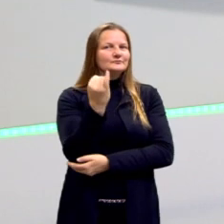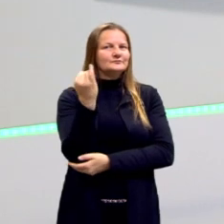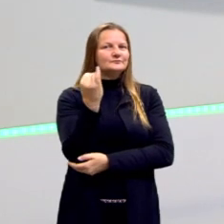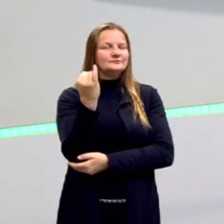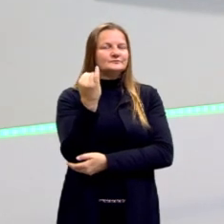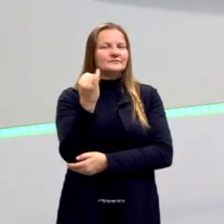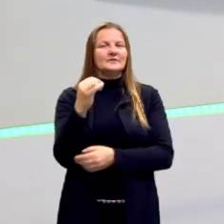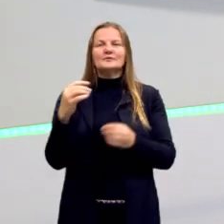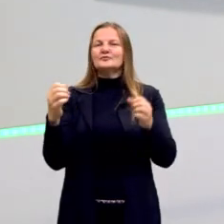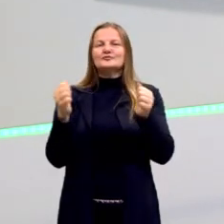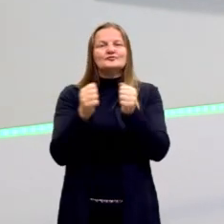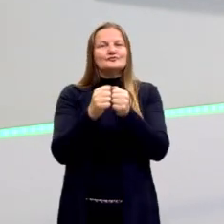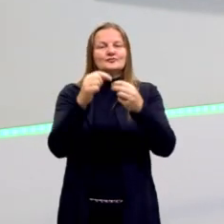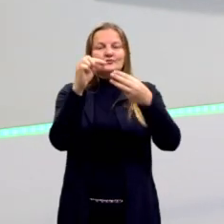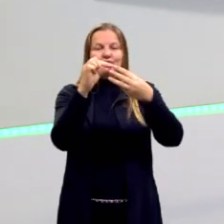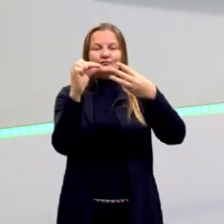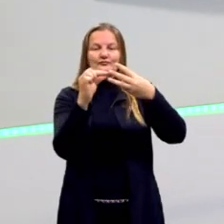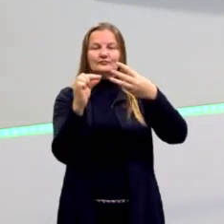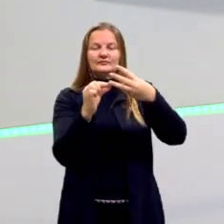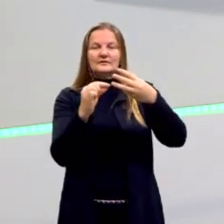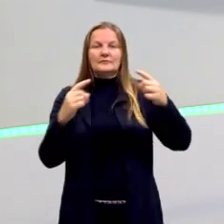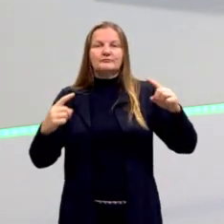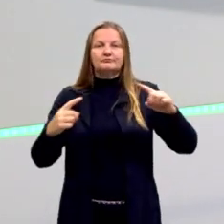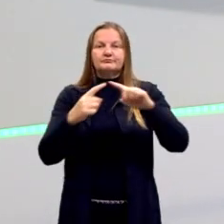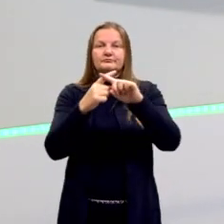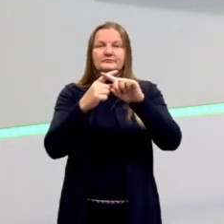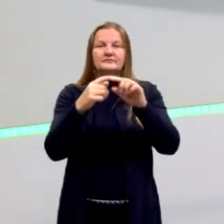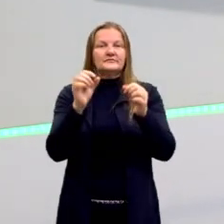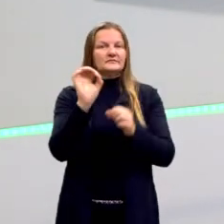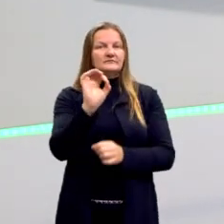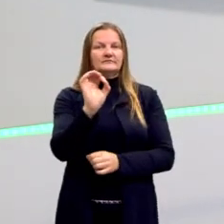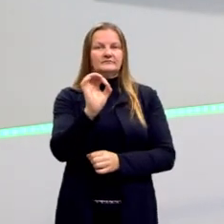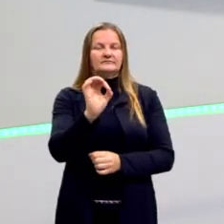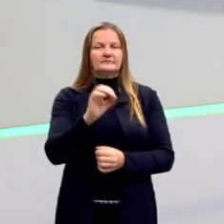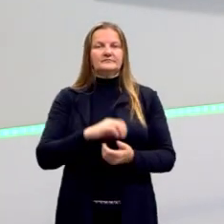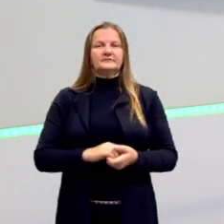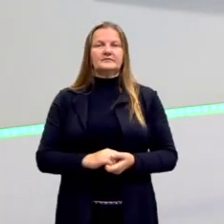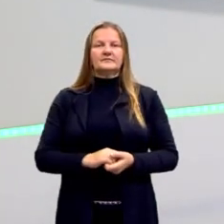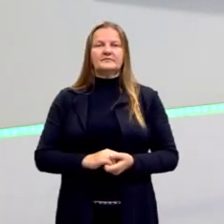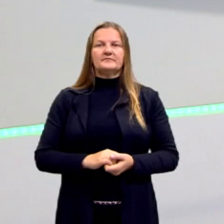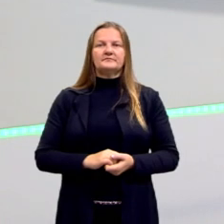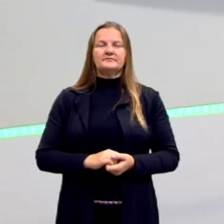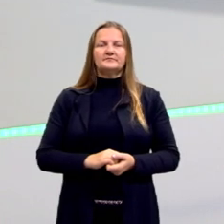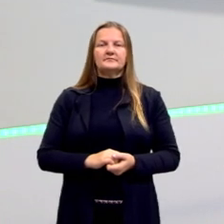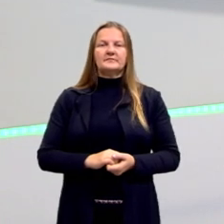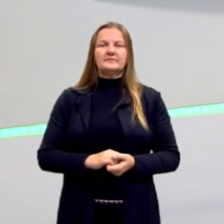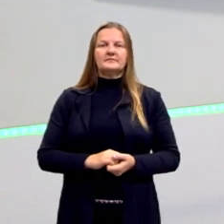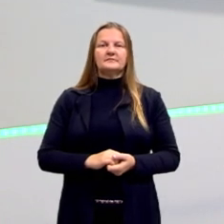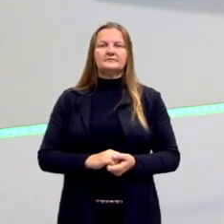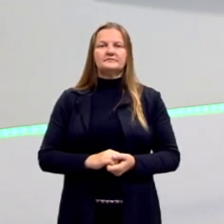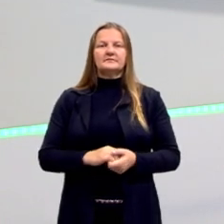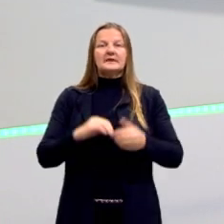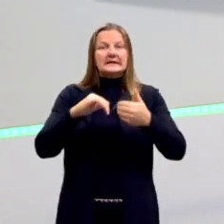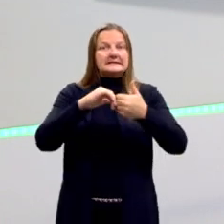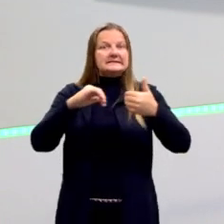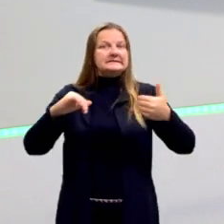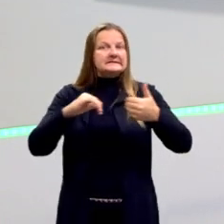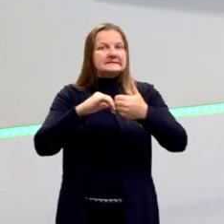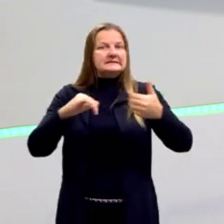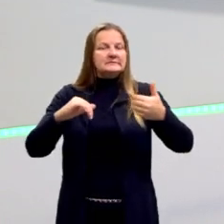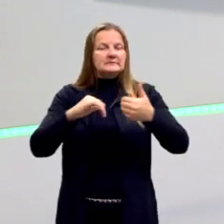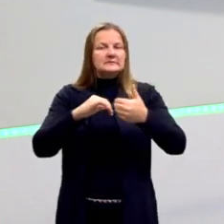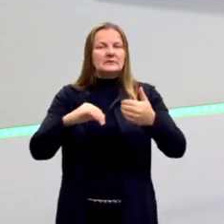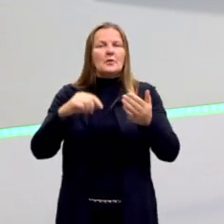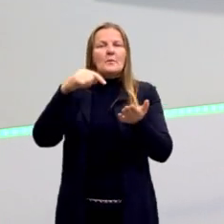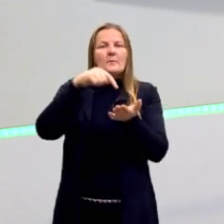composto pela intersecção das sevianas. Então, ele não pode ser chamado de seviana. Esse